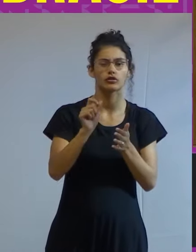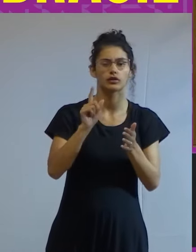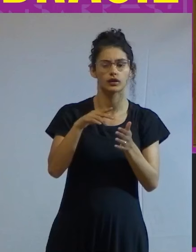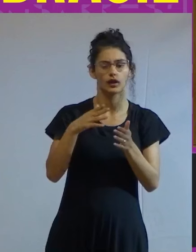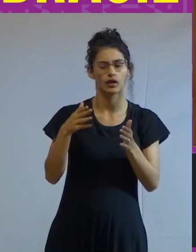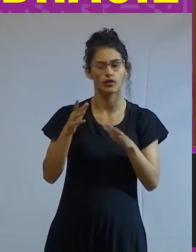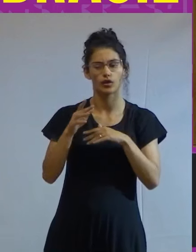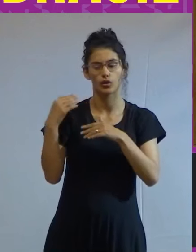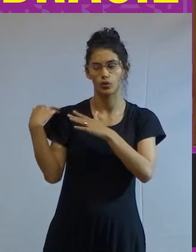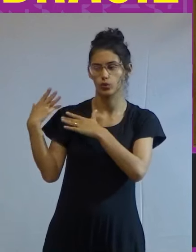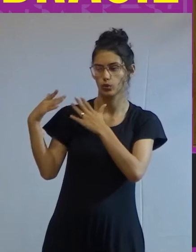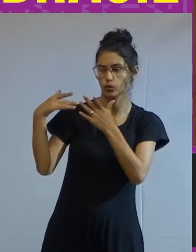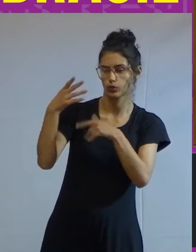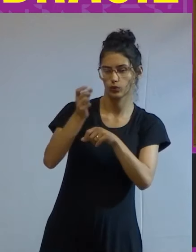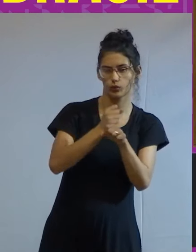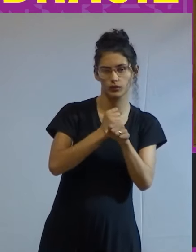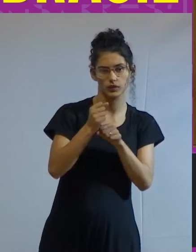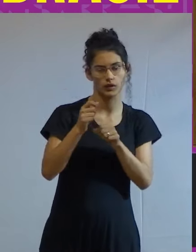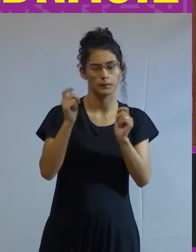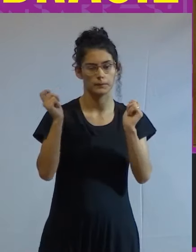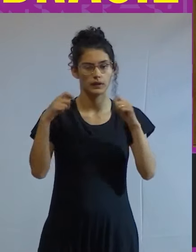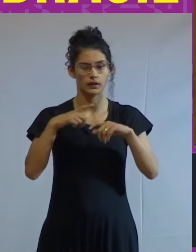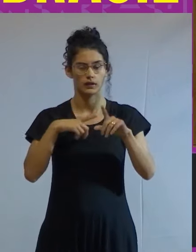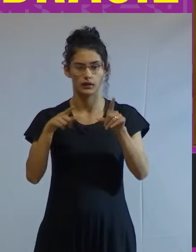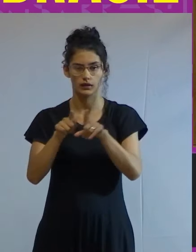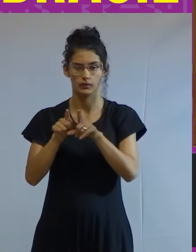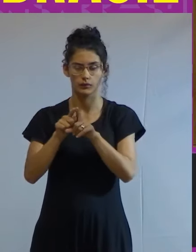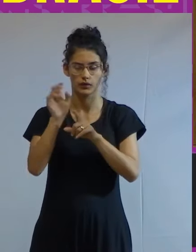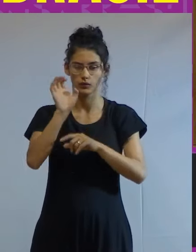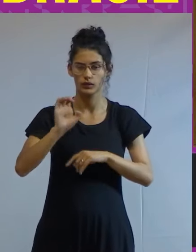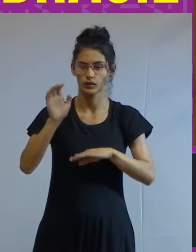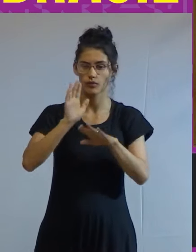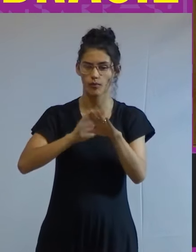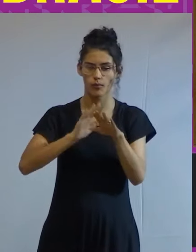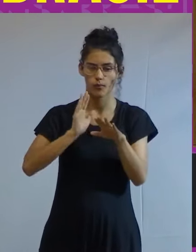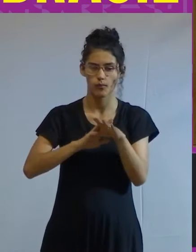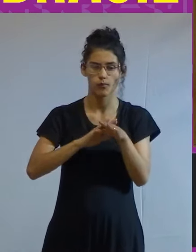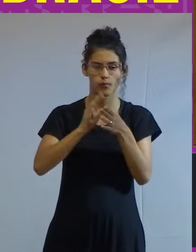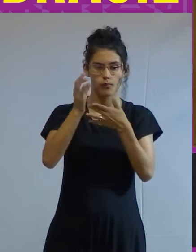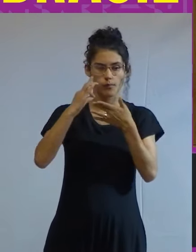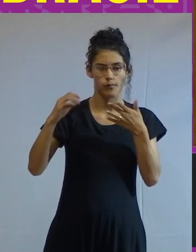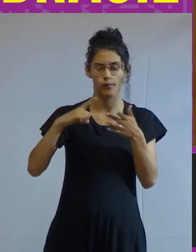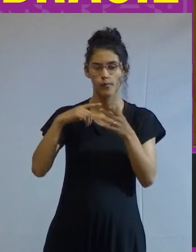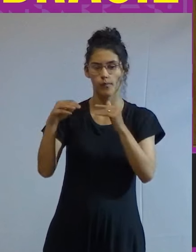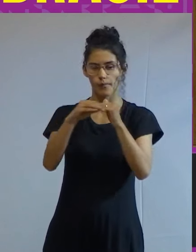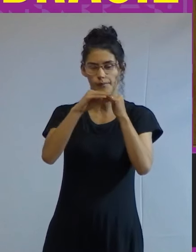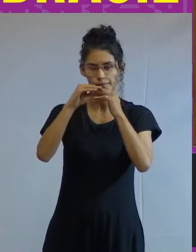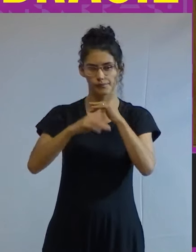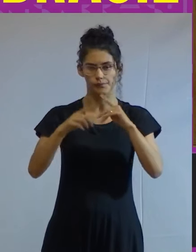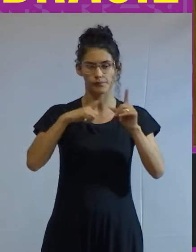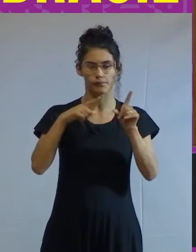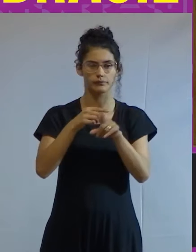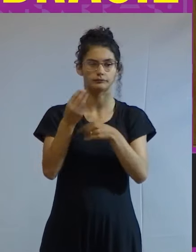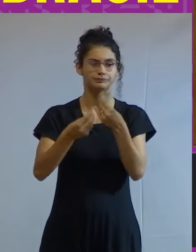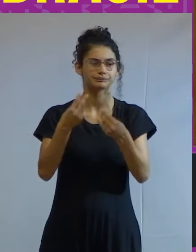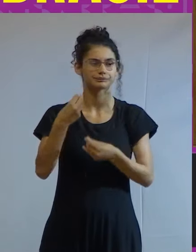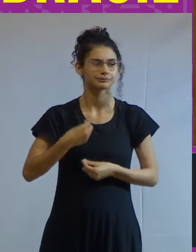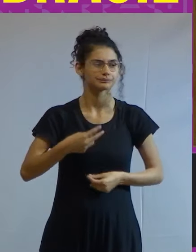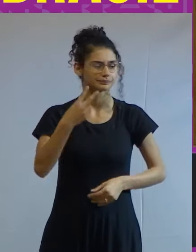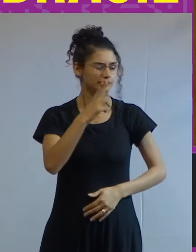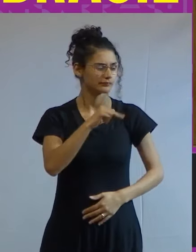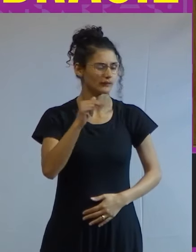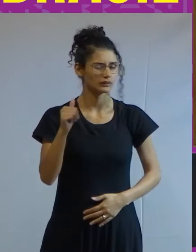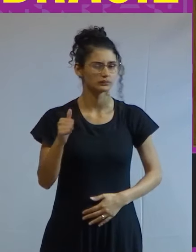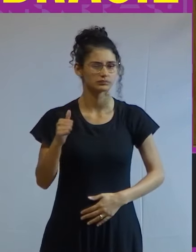fruto dos últimos anos a capacidade do Estado de atuar para a correção das desigualdades que como vimos nunca foi